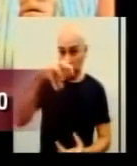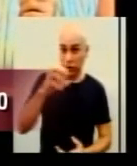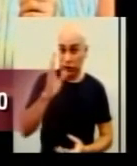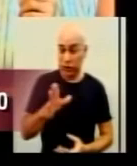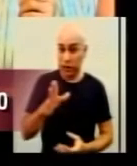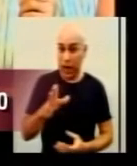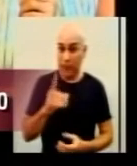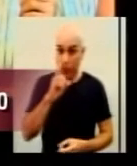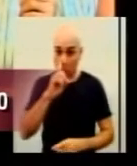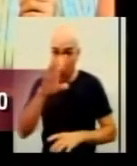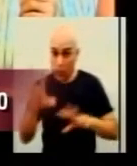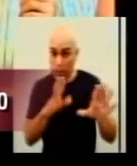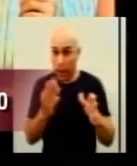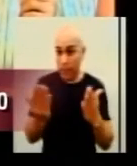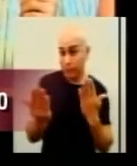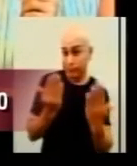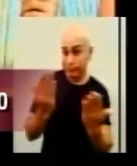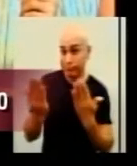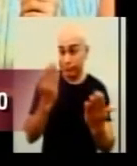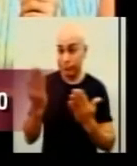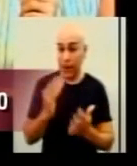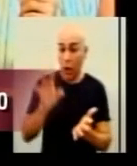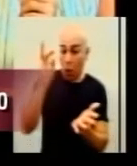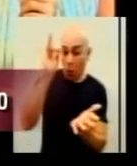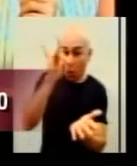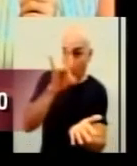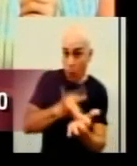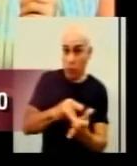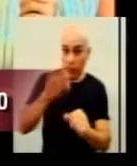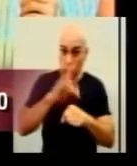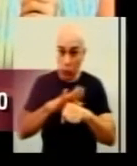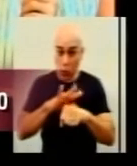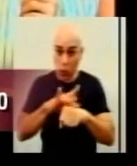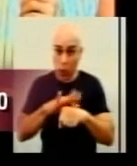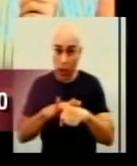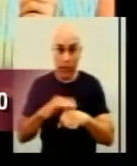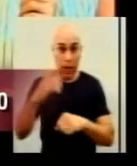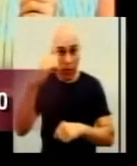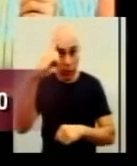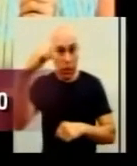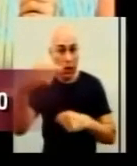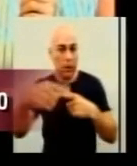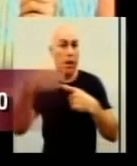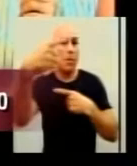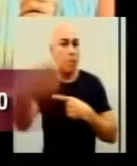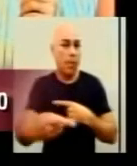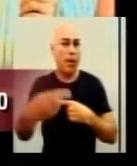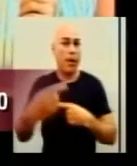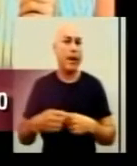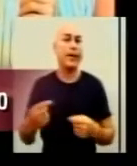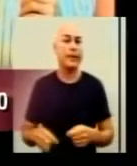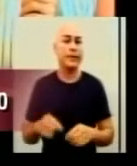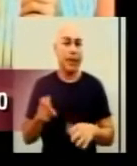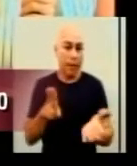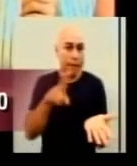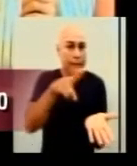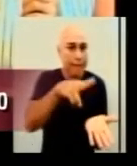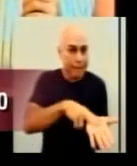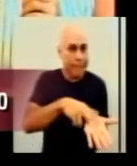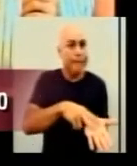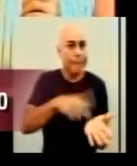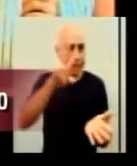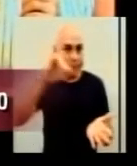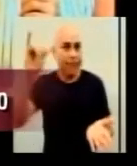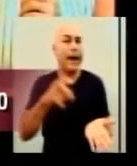suspeita e aí vem a confirmação da doença, alguns dias depois, muito provavelmente ela tem uma chance maior de internar do que as